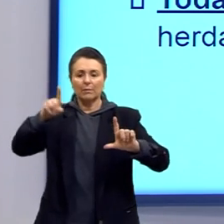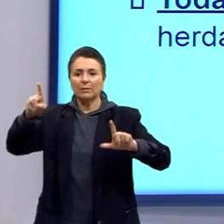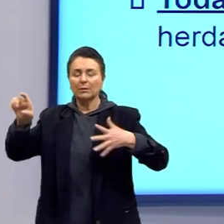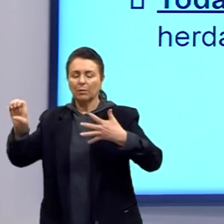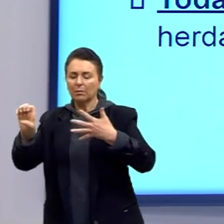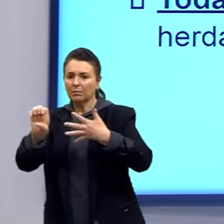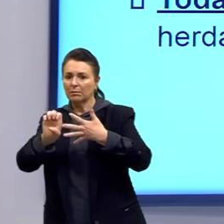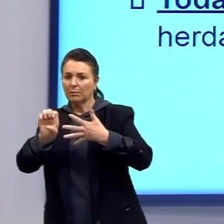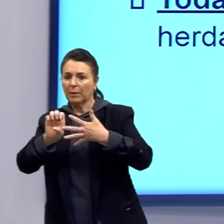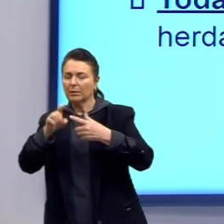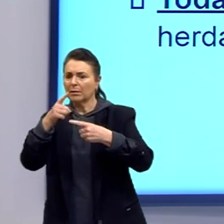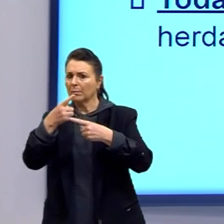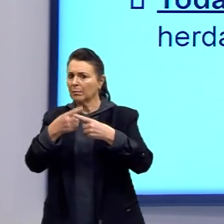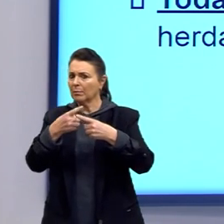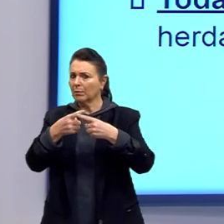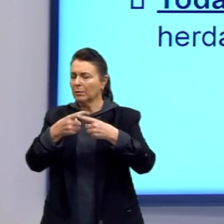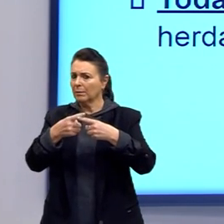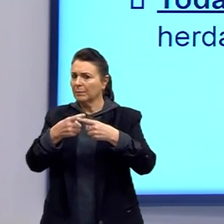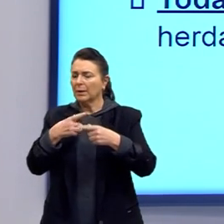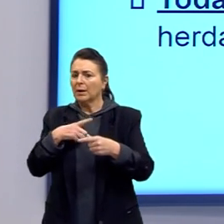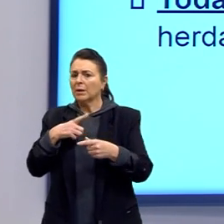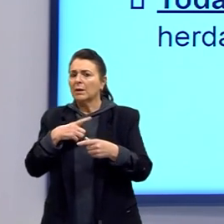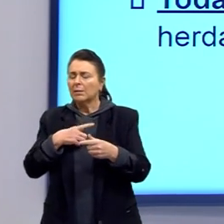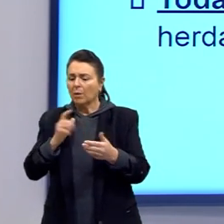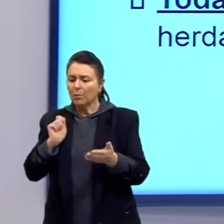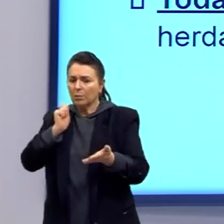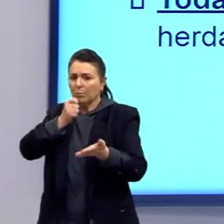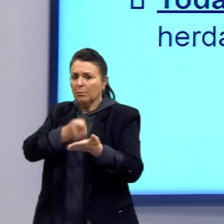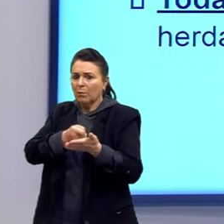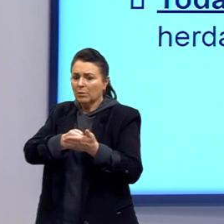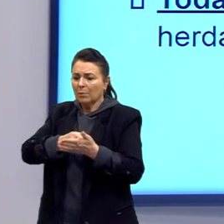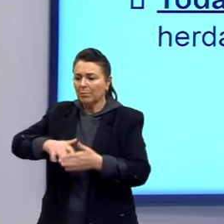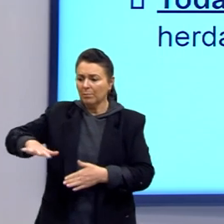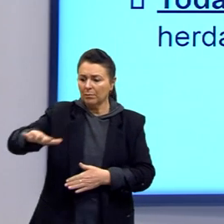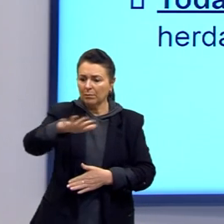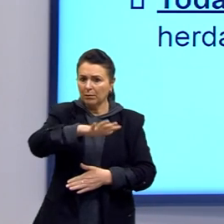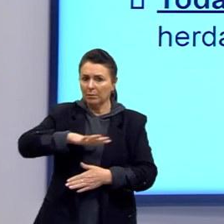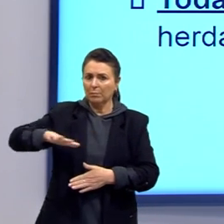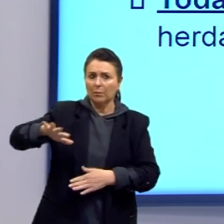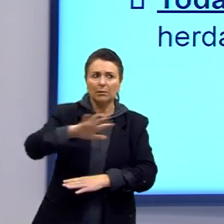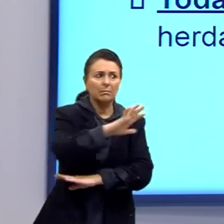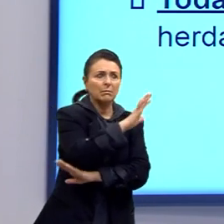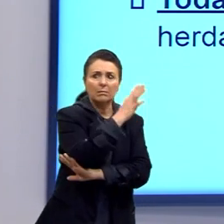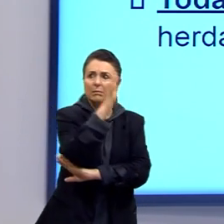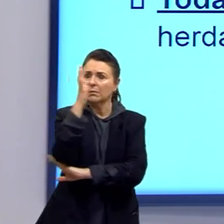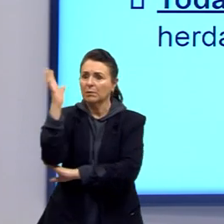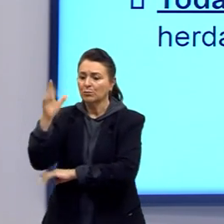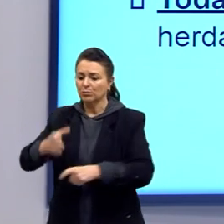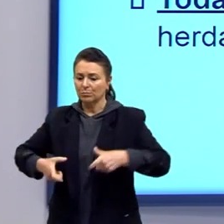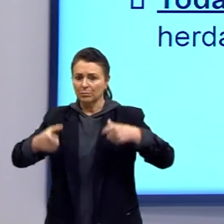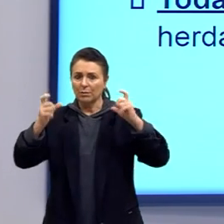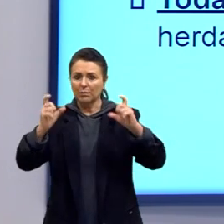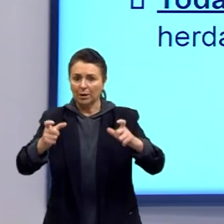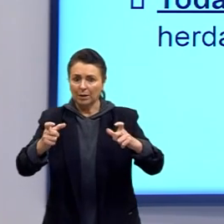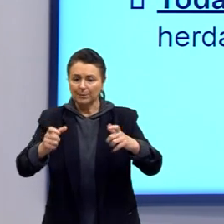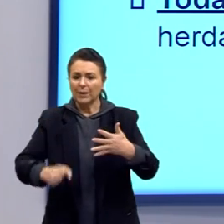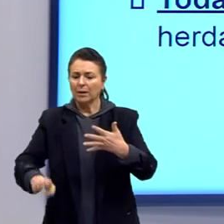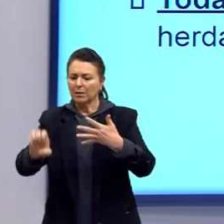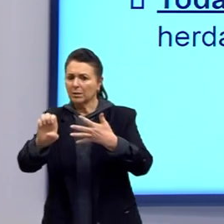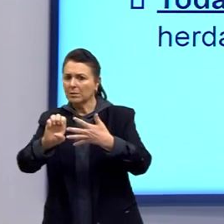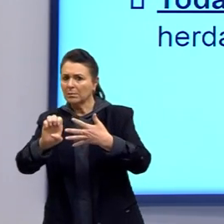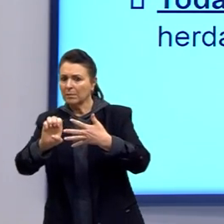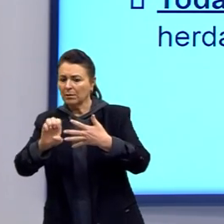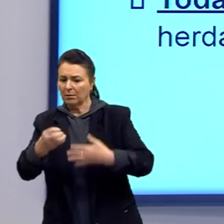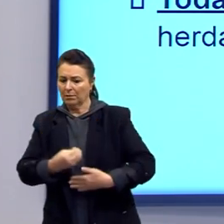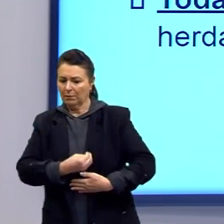modificações que são impostas pelo meio, o meio ambiente, tá, gente? Em que aquela espécie vive.